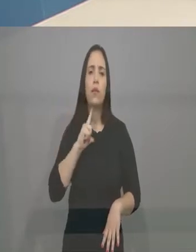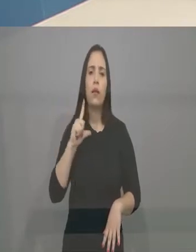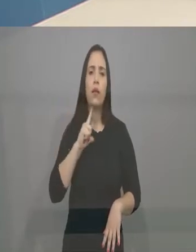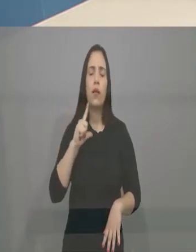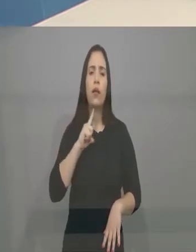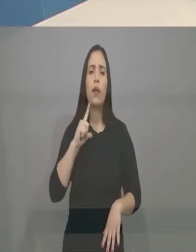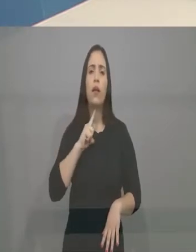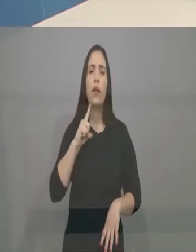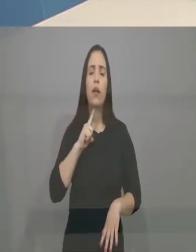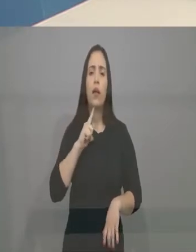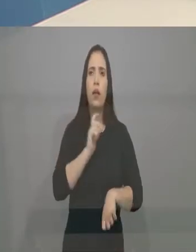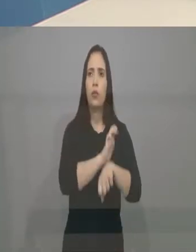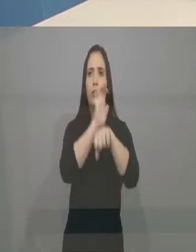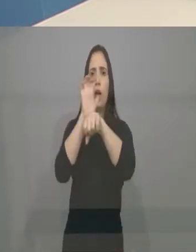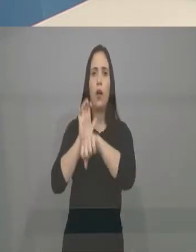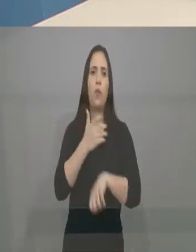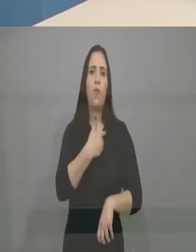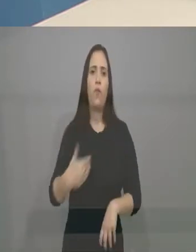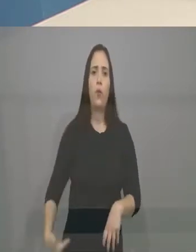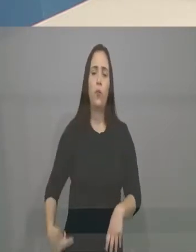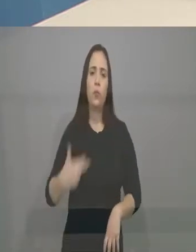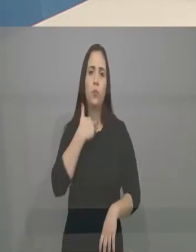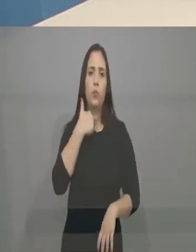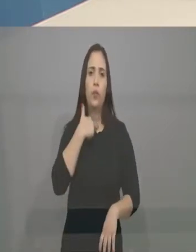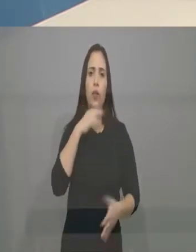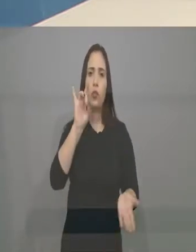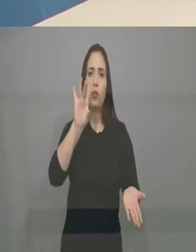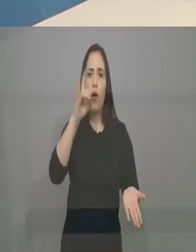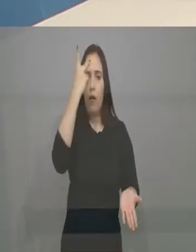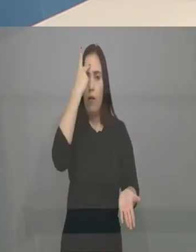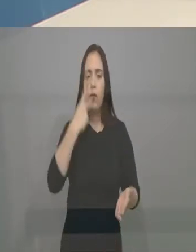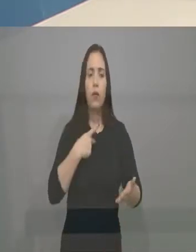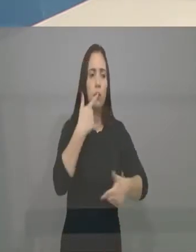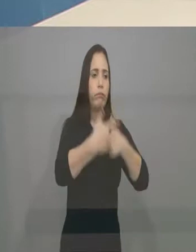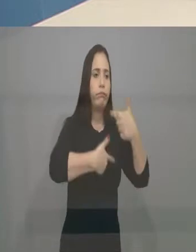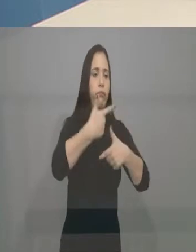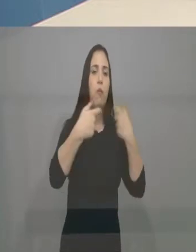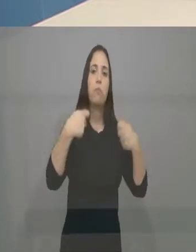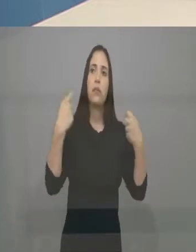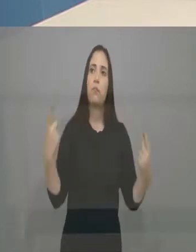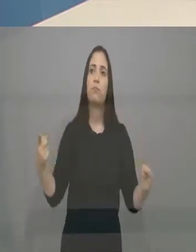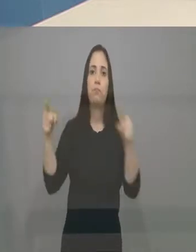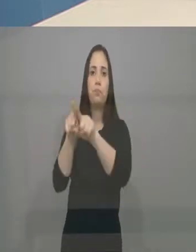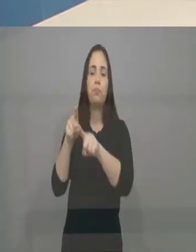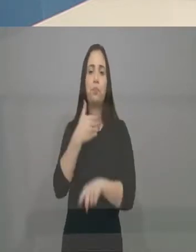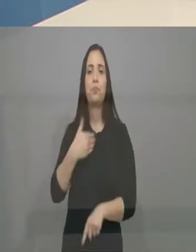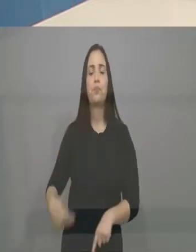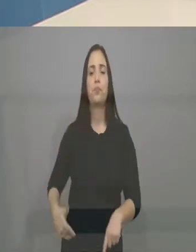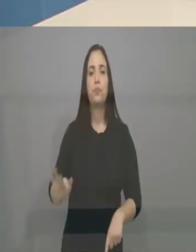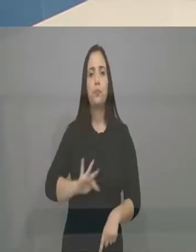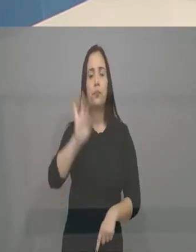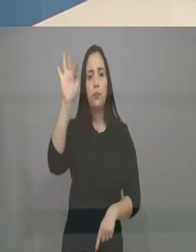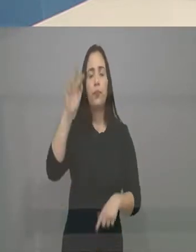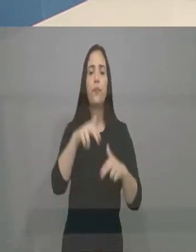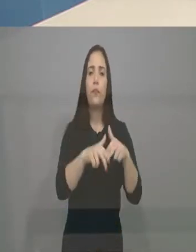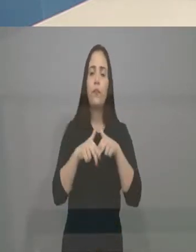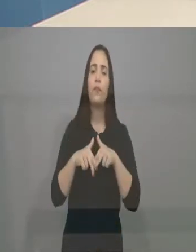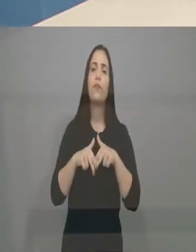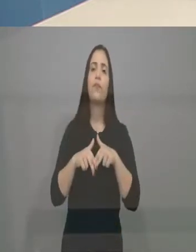governadores, e lavavam as mãos, como Pilatos fez com Jesus, que sabia que era um homem inocente, e ele foi